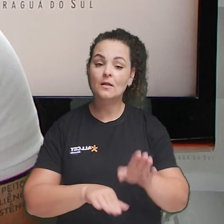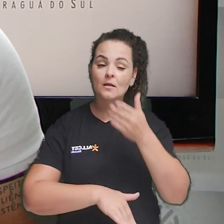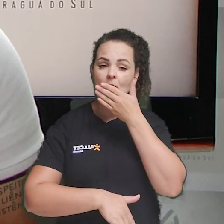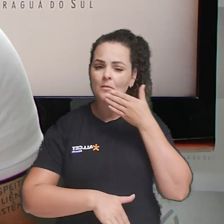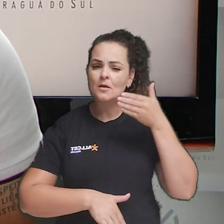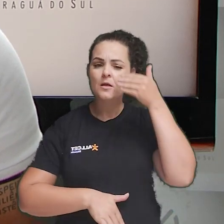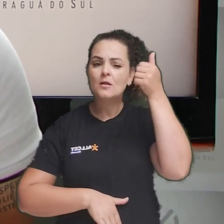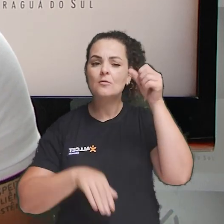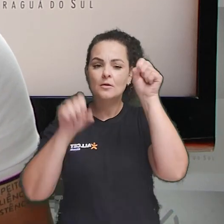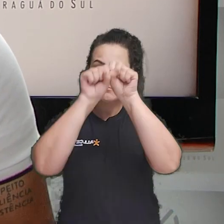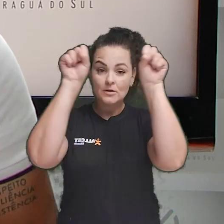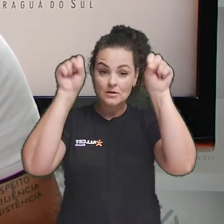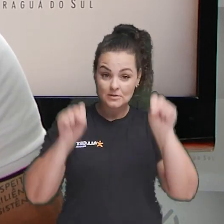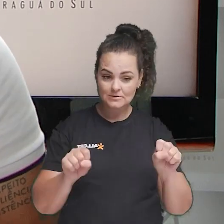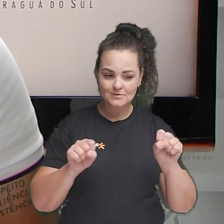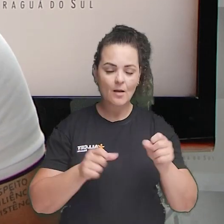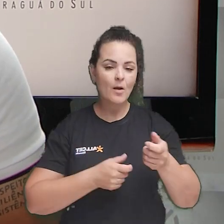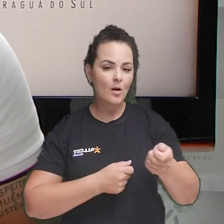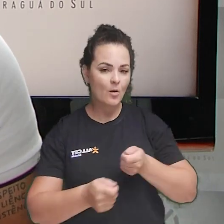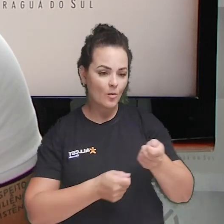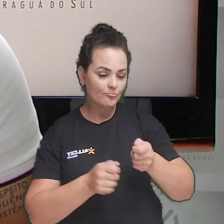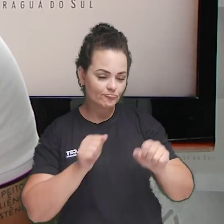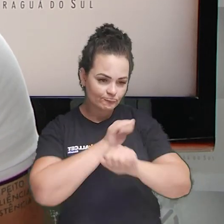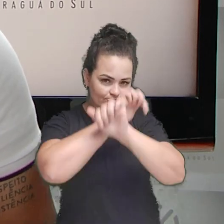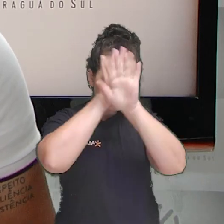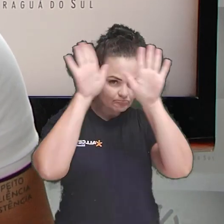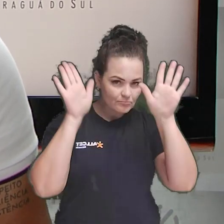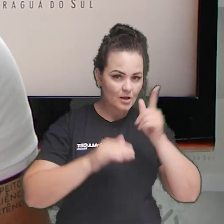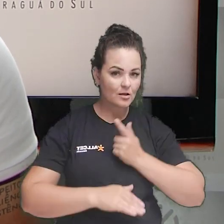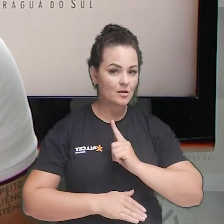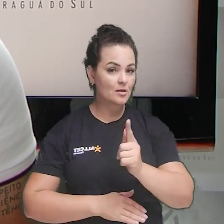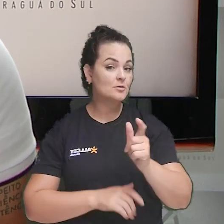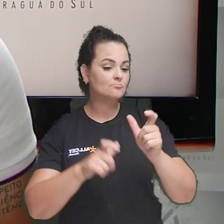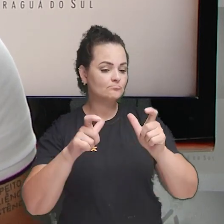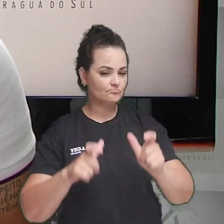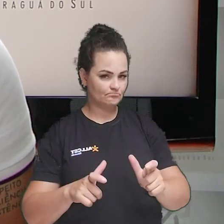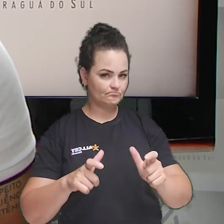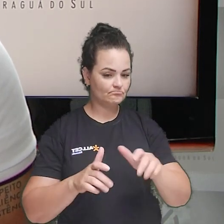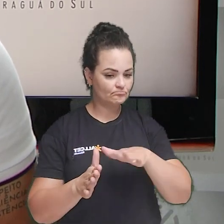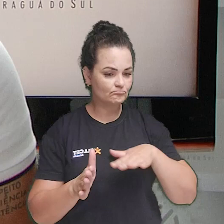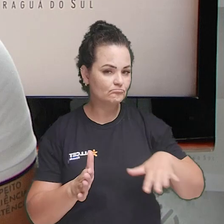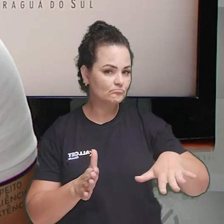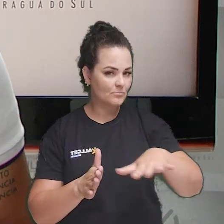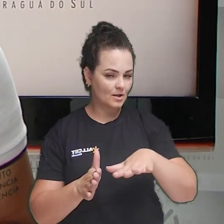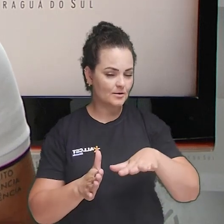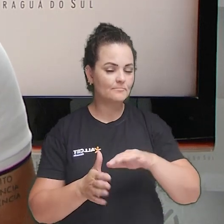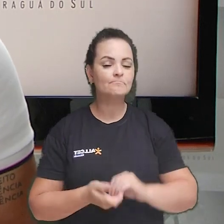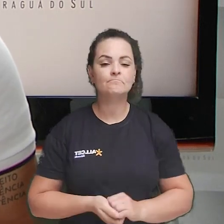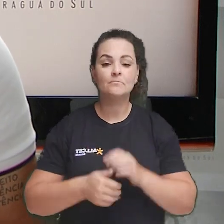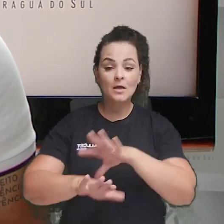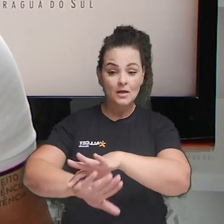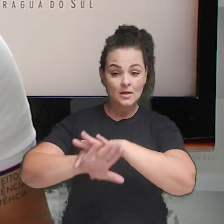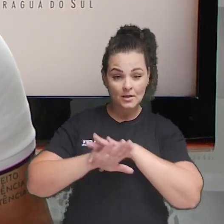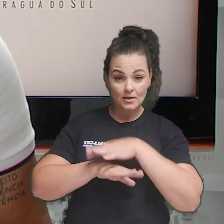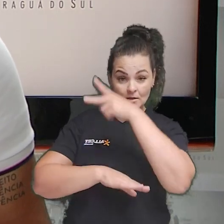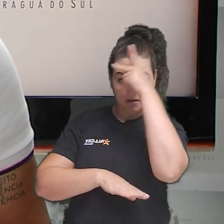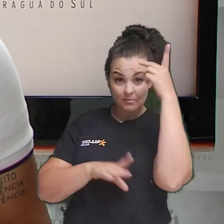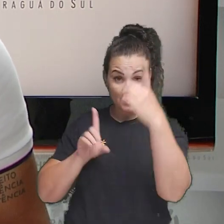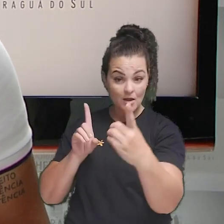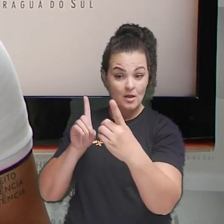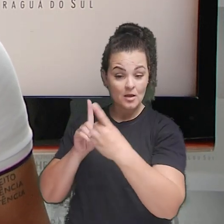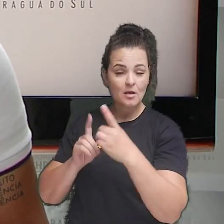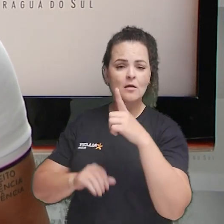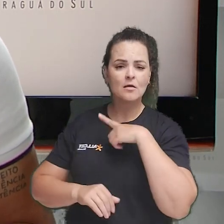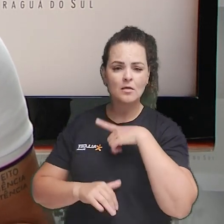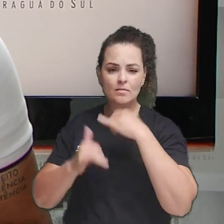E aperfeiçoar os métodos e sistemas de controle e transparência na gestão da área. O que se busca garantir